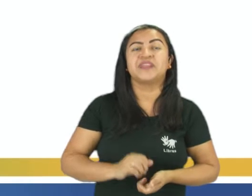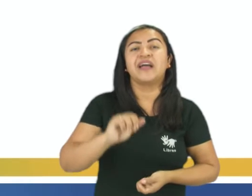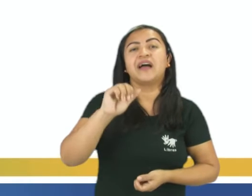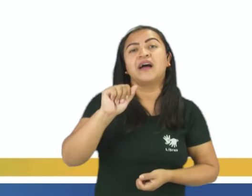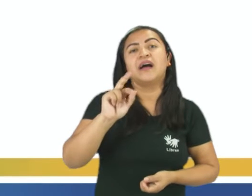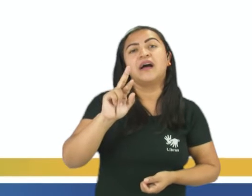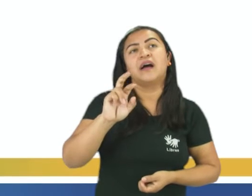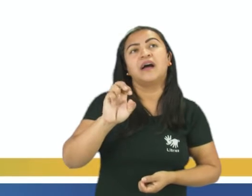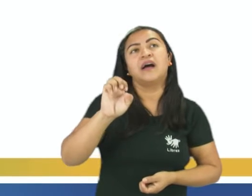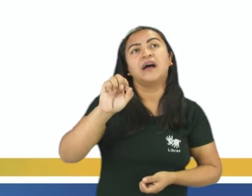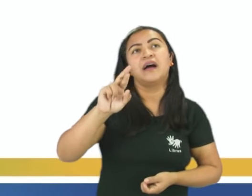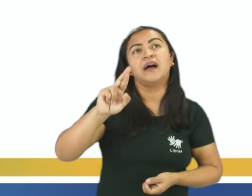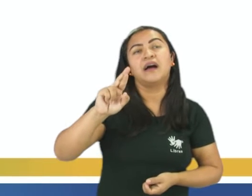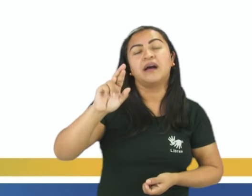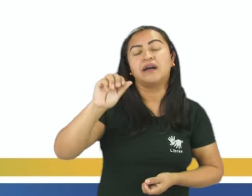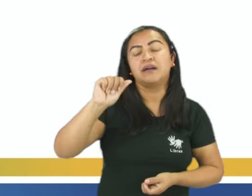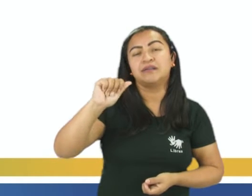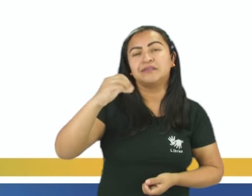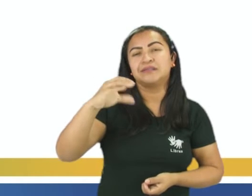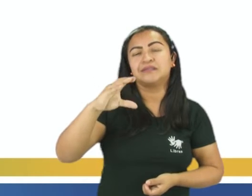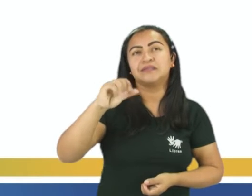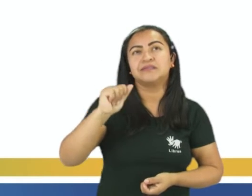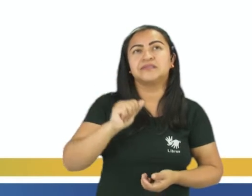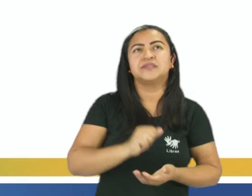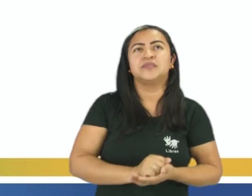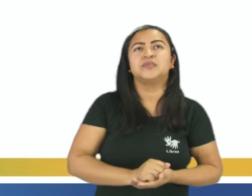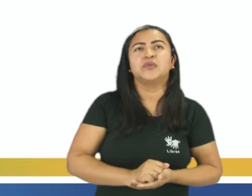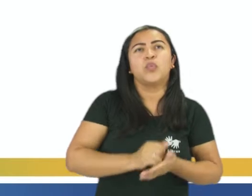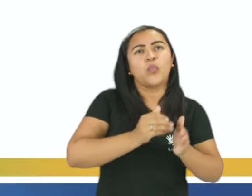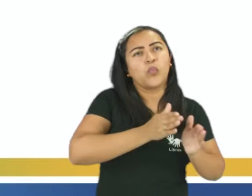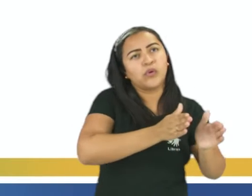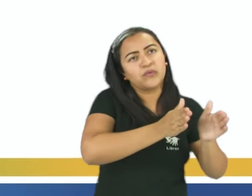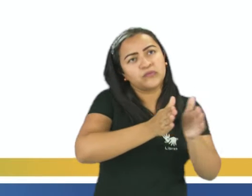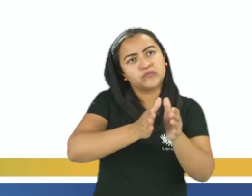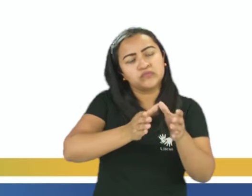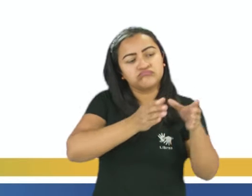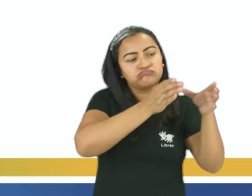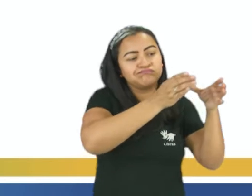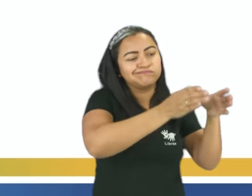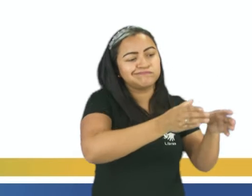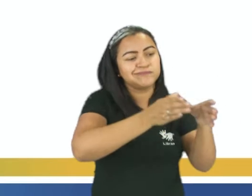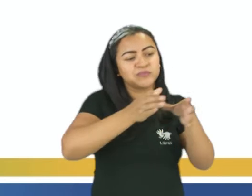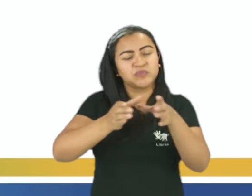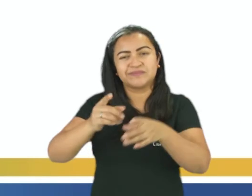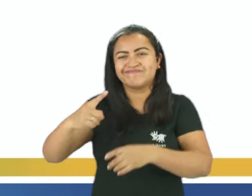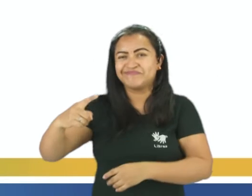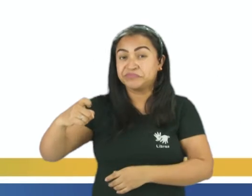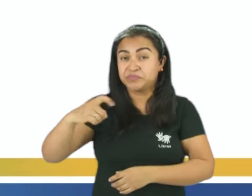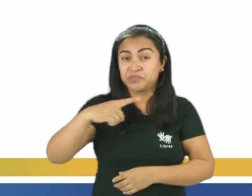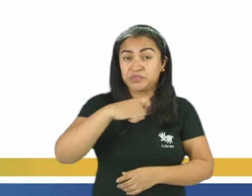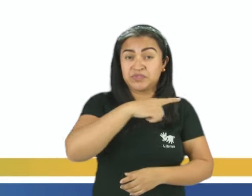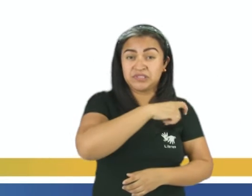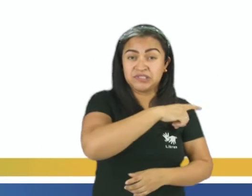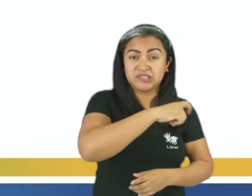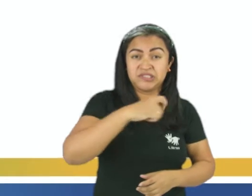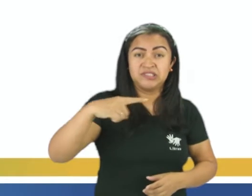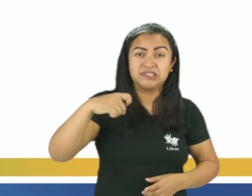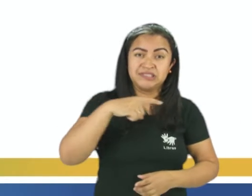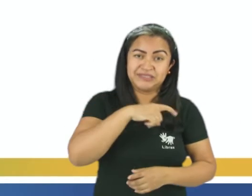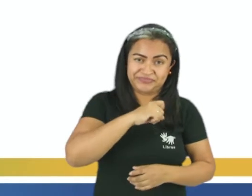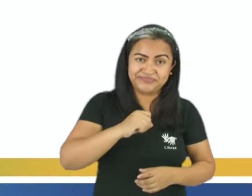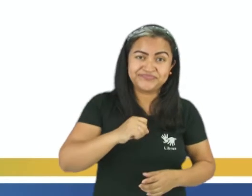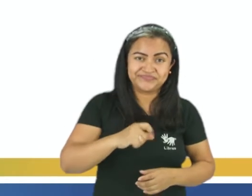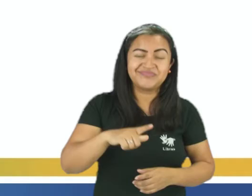Aeração. O efluente passa por tanques fechados na presença de bactérias anaeróbicas, que são